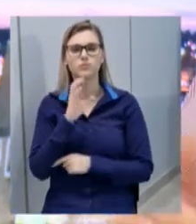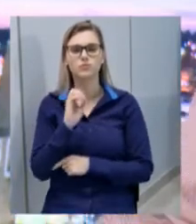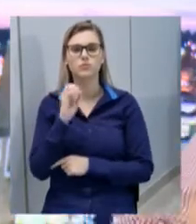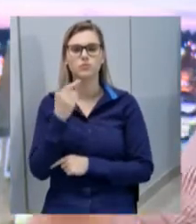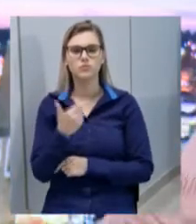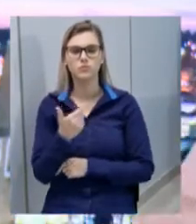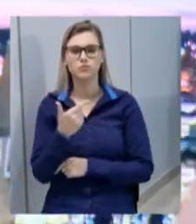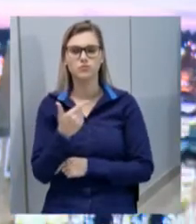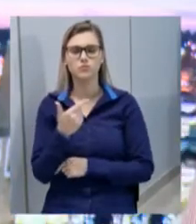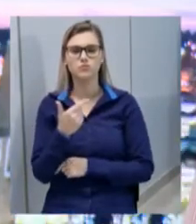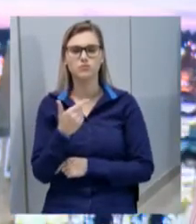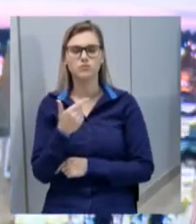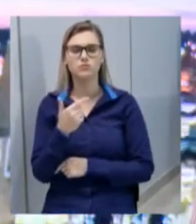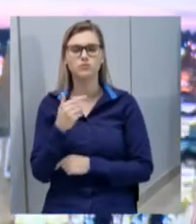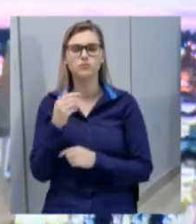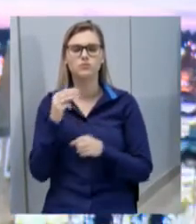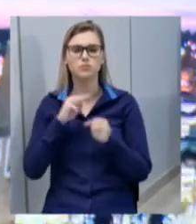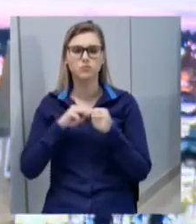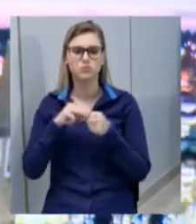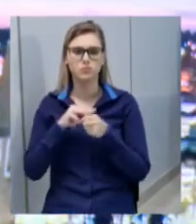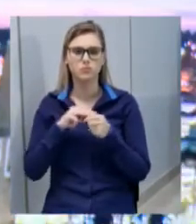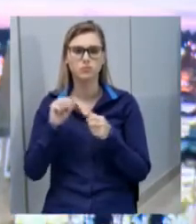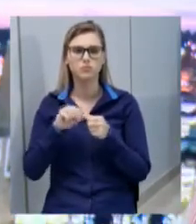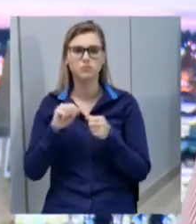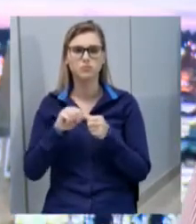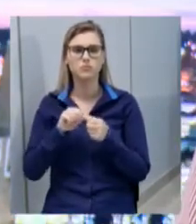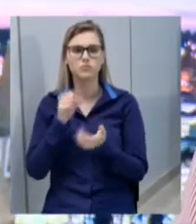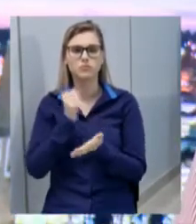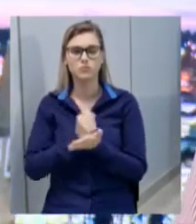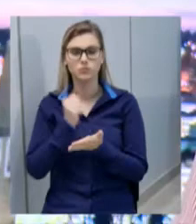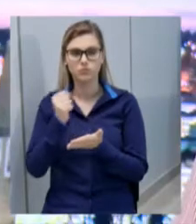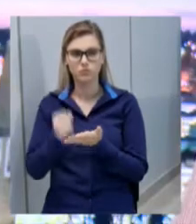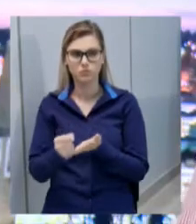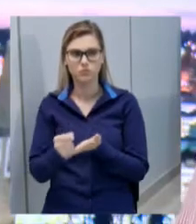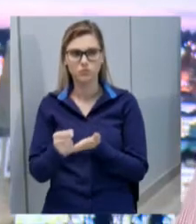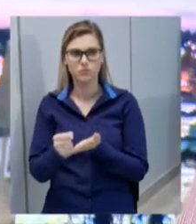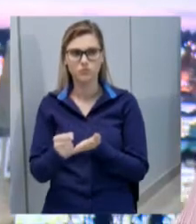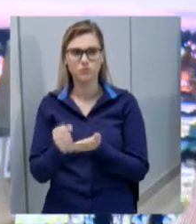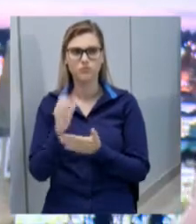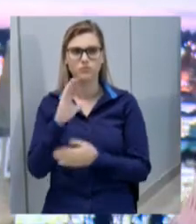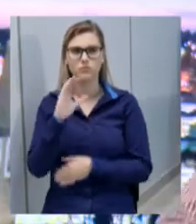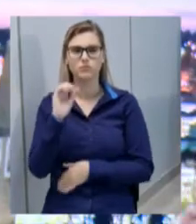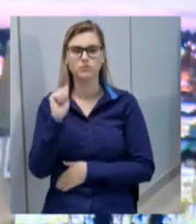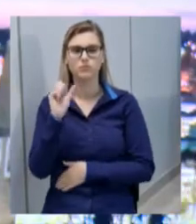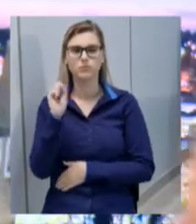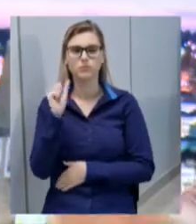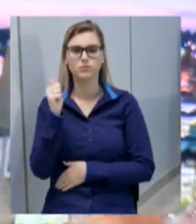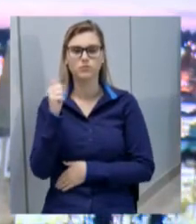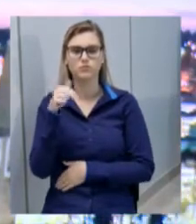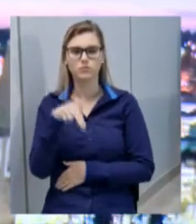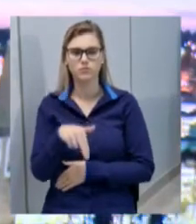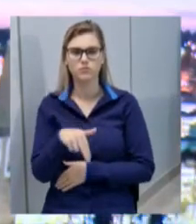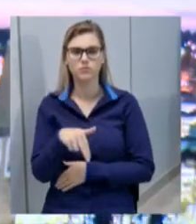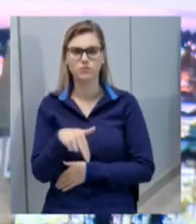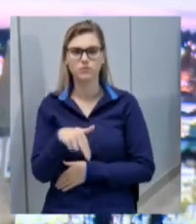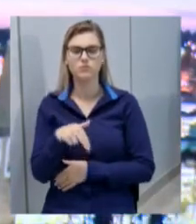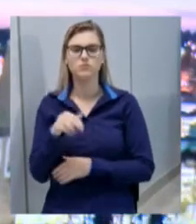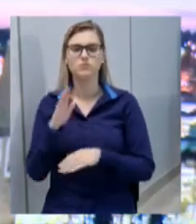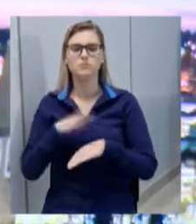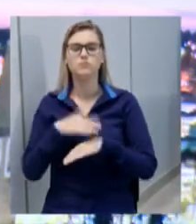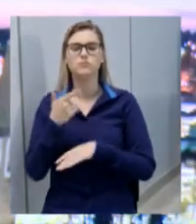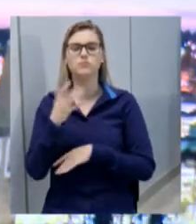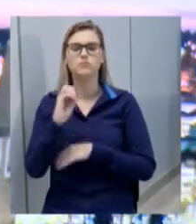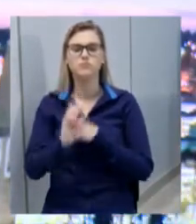ainda o município firmou um contrato com a CASAM, então, postergando por mais 20